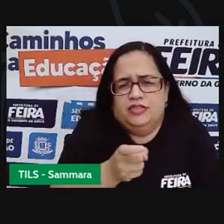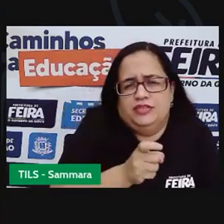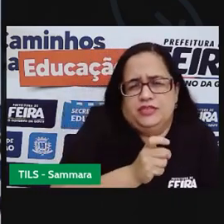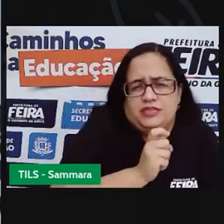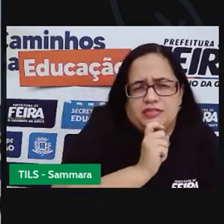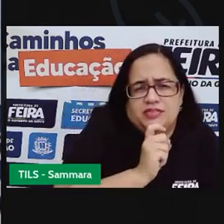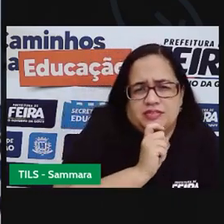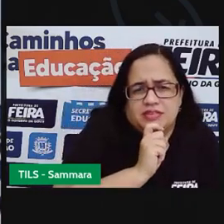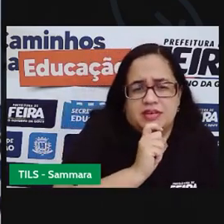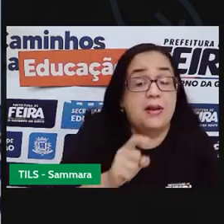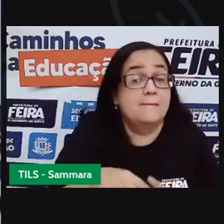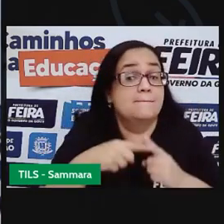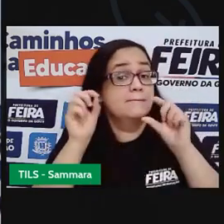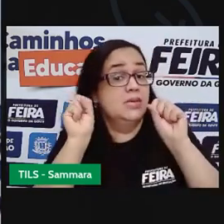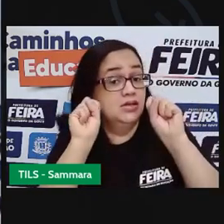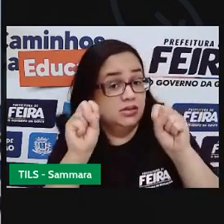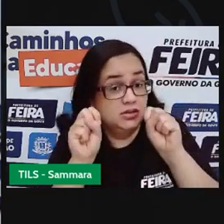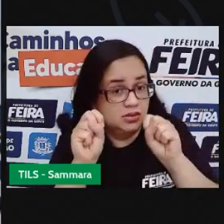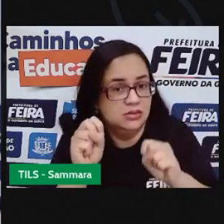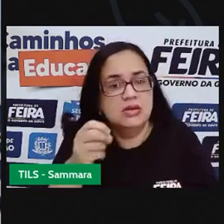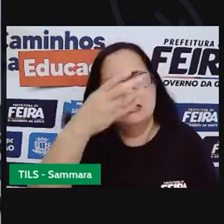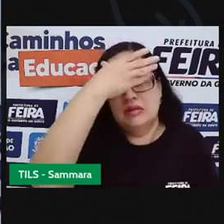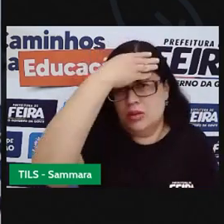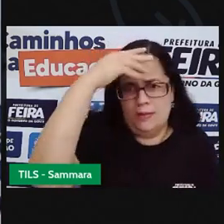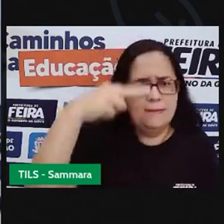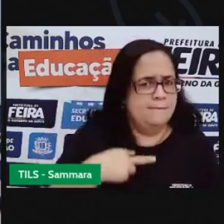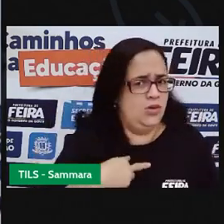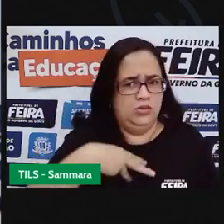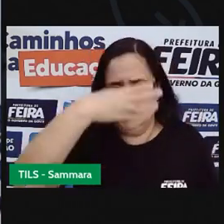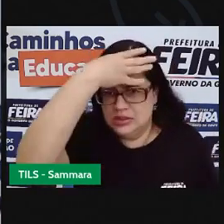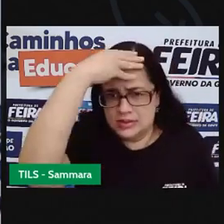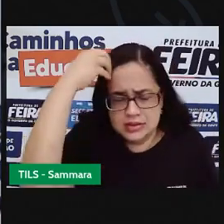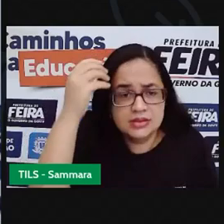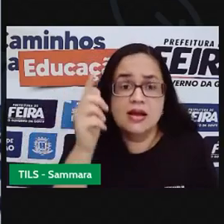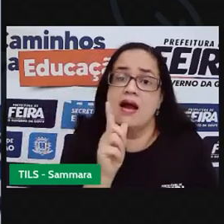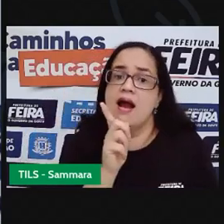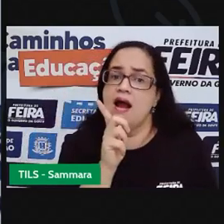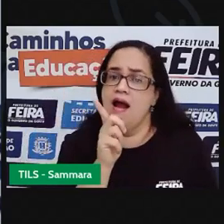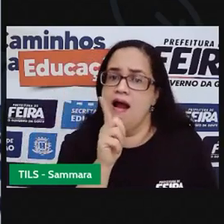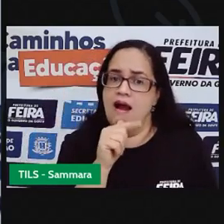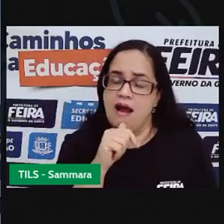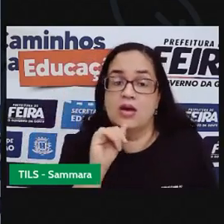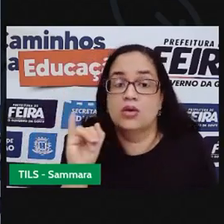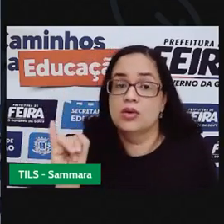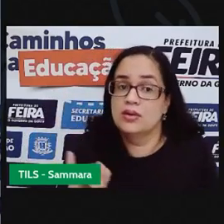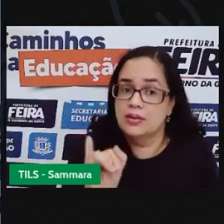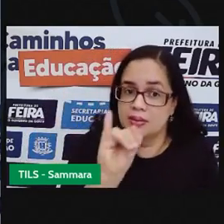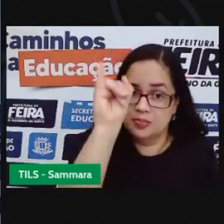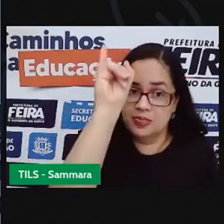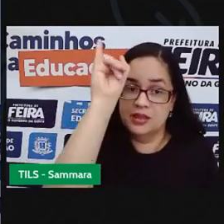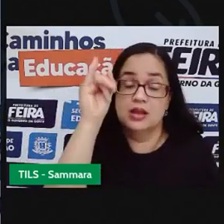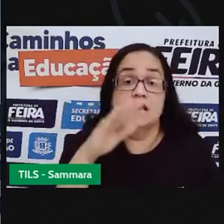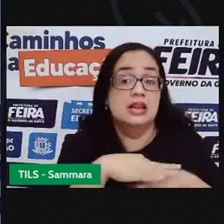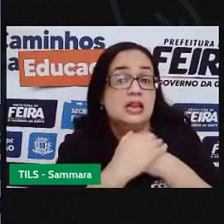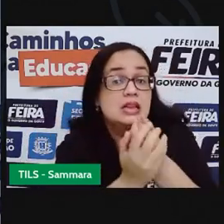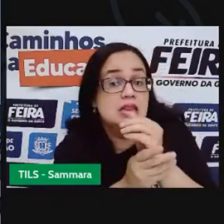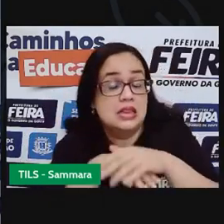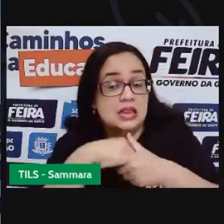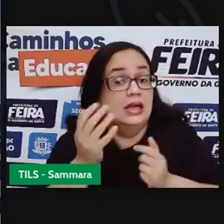dentro, então, pode ser feito uma água, tá bom? Fica bem tratado, mantém as mãos